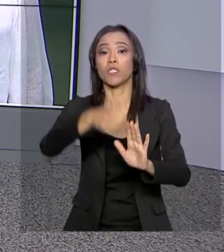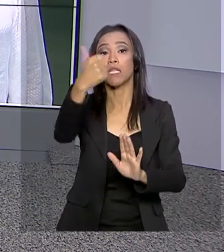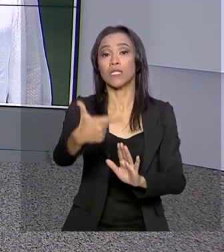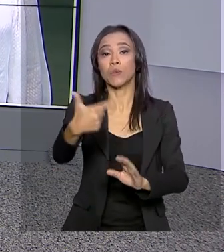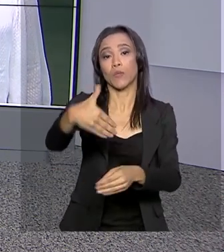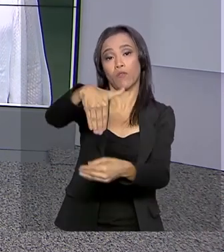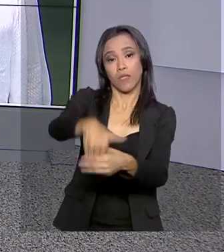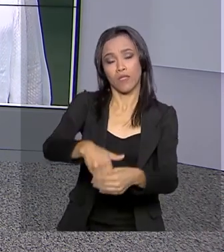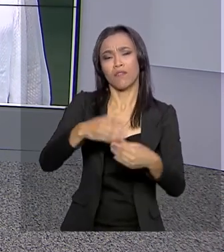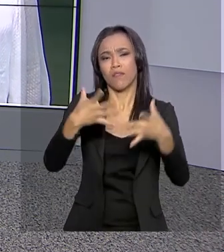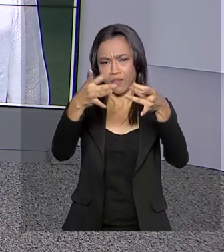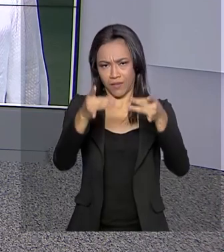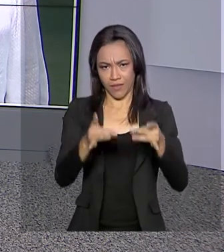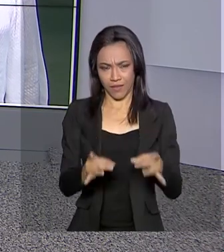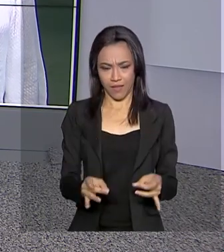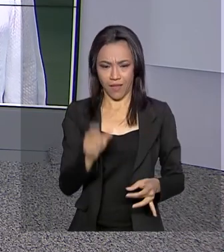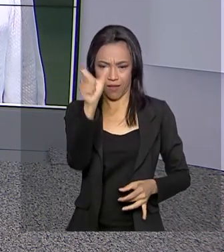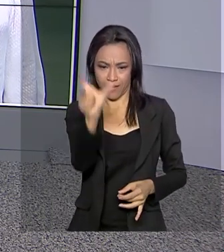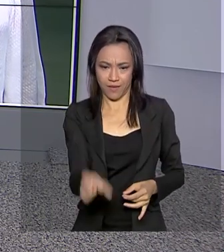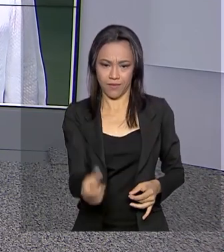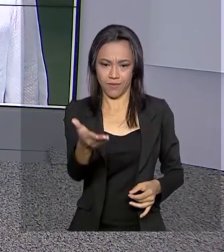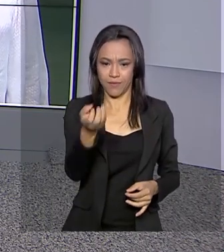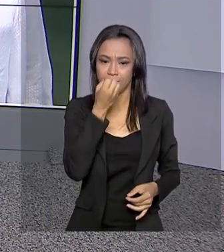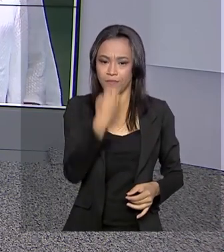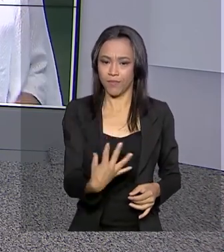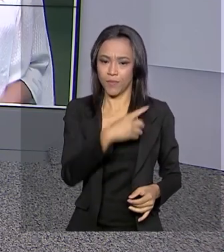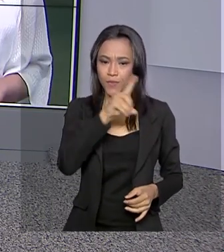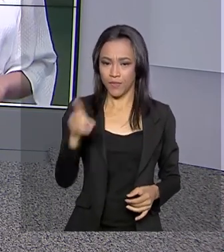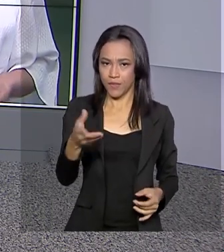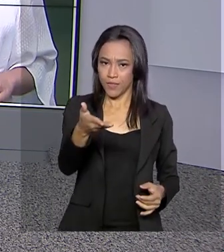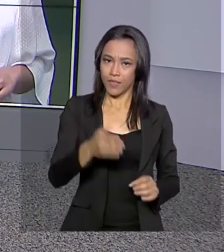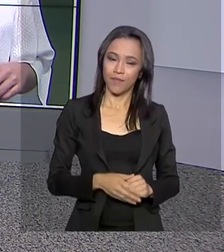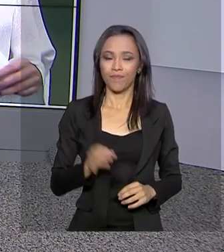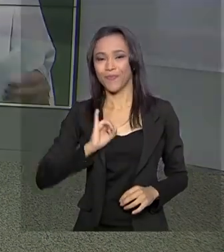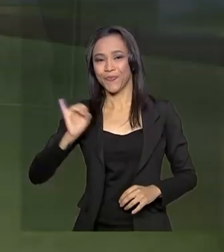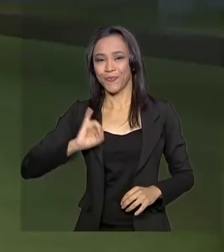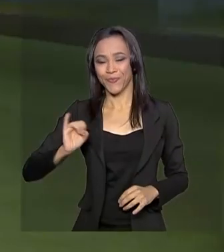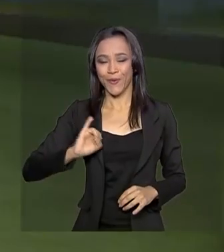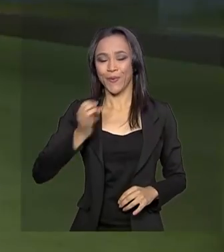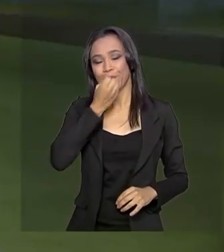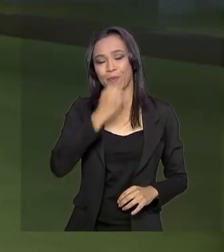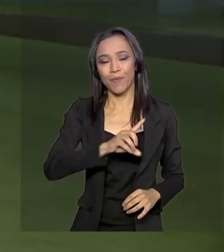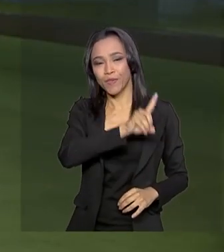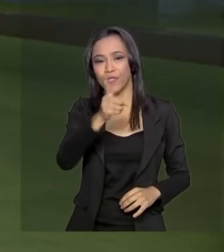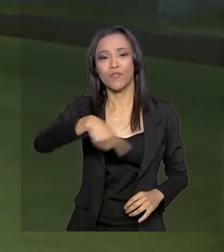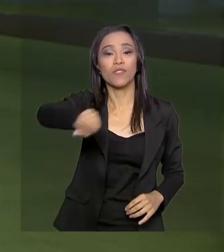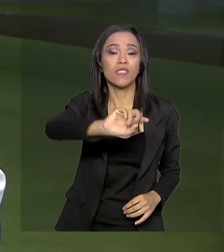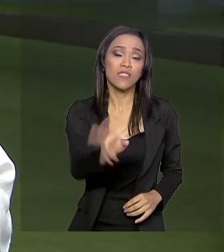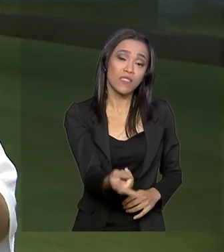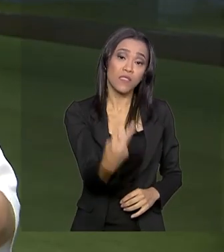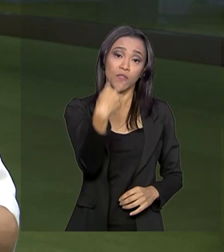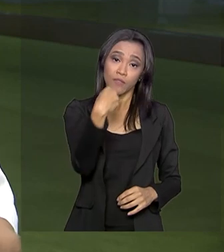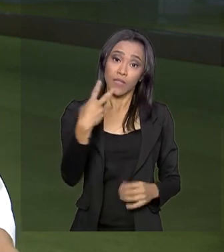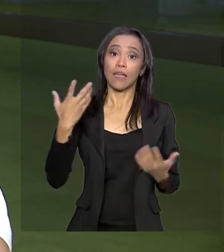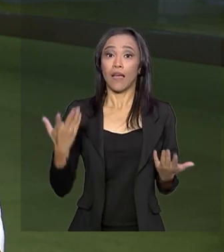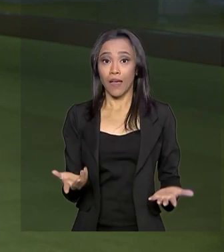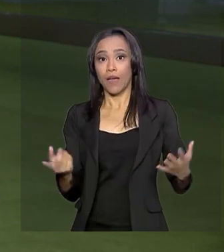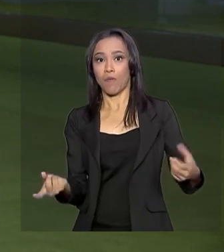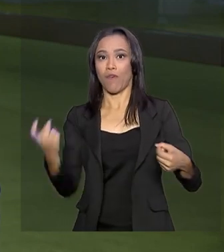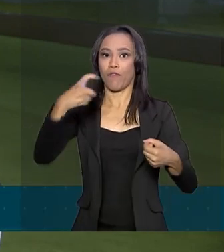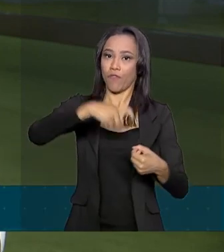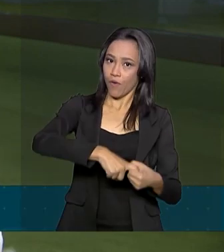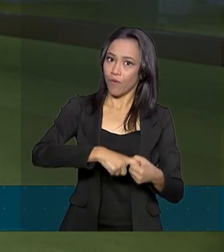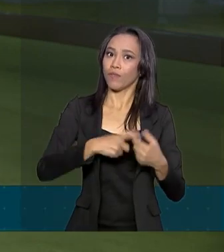Quem traz os detalhes para a gente é Selma Dias. Bom dia, Selma. Oi, Renata. Bom dia a você. Bom dia para quem nos assiste também. Olha, é um retorno